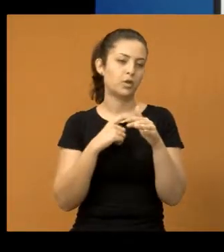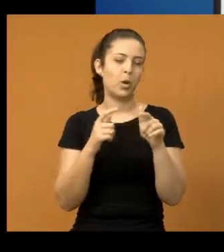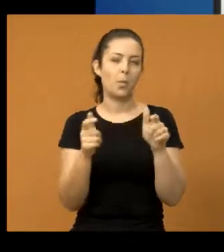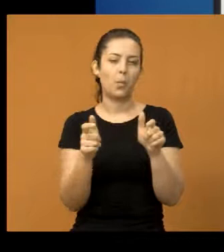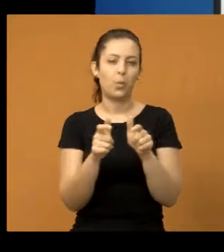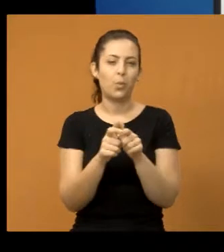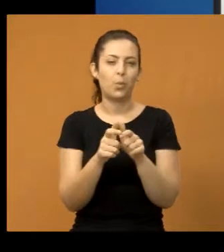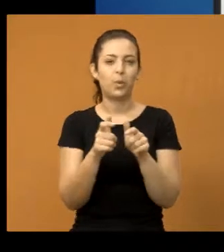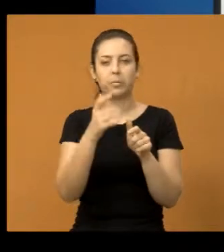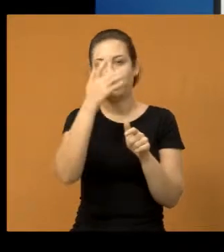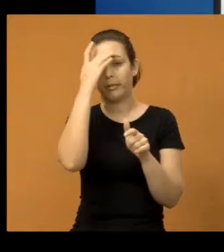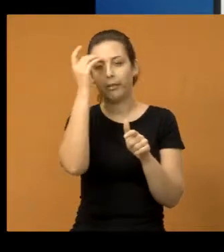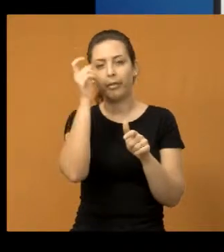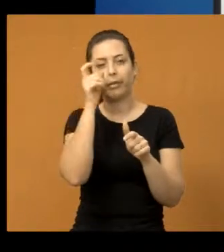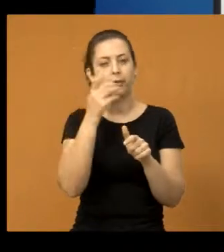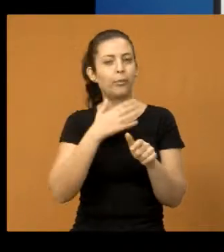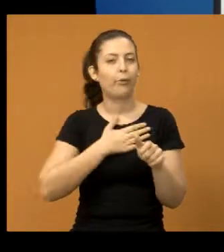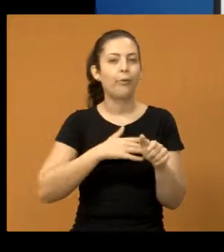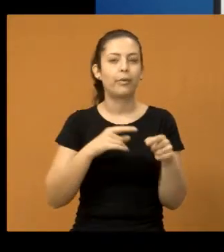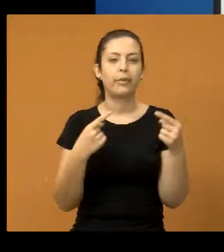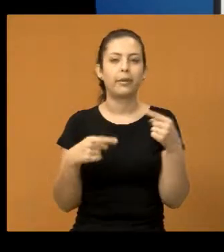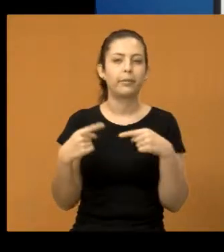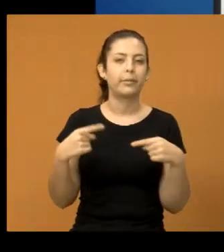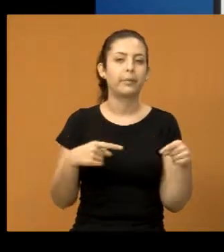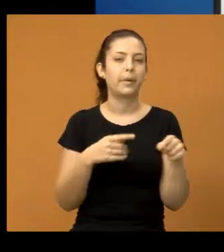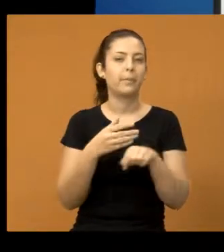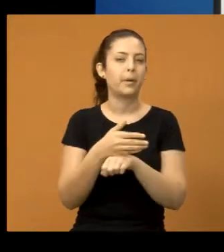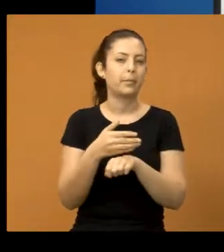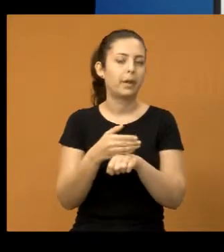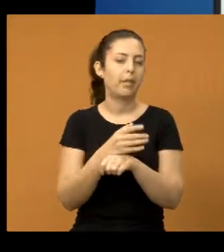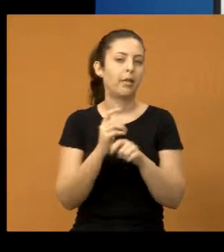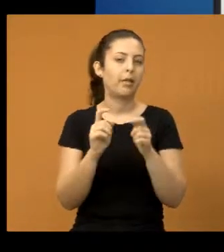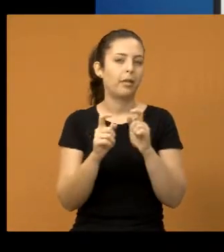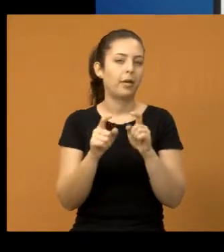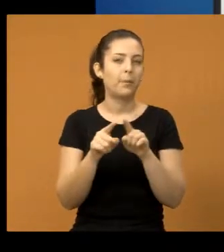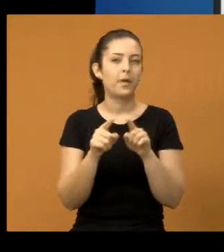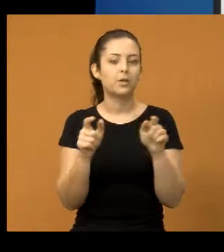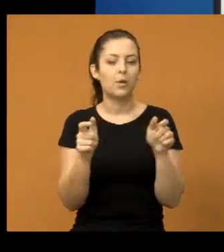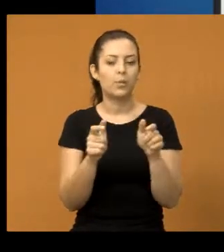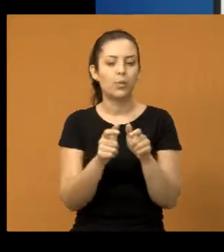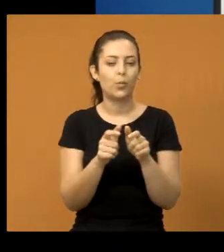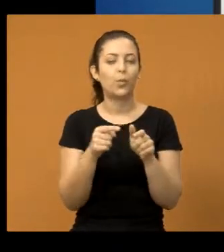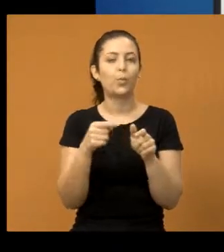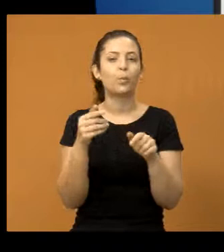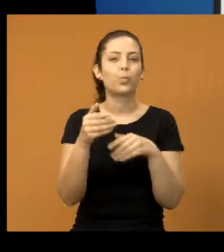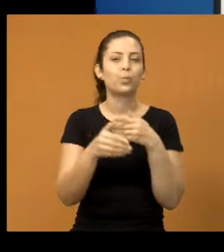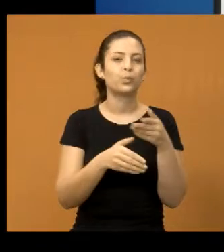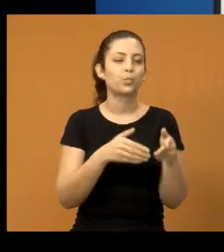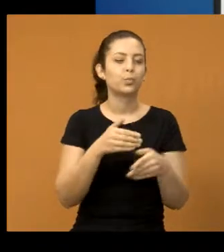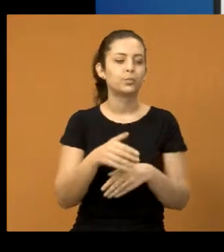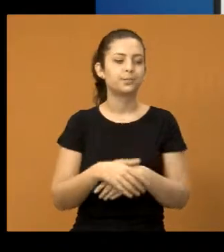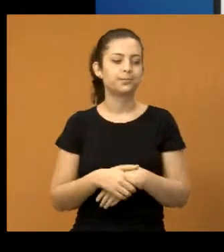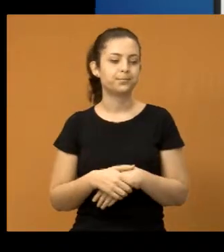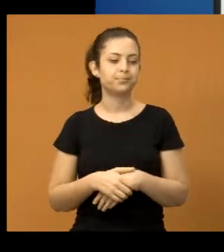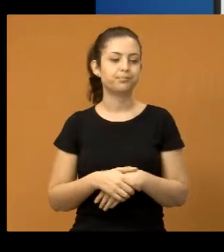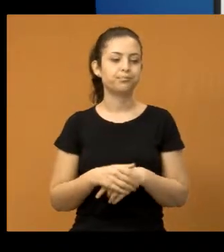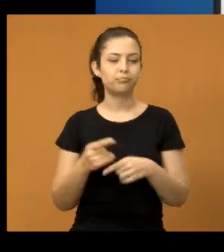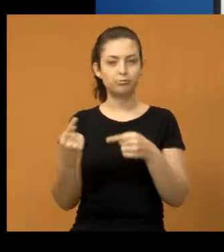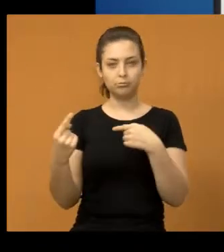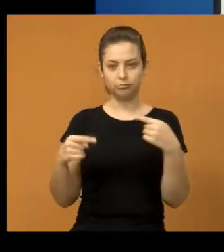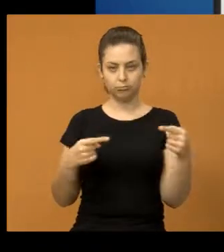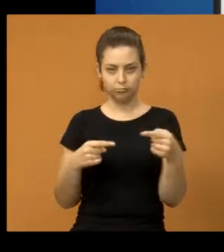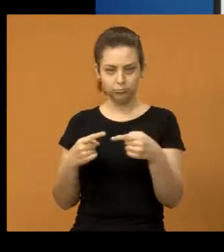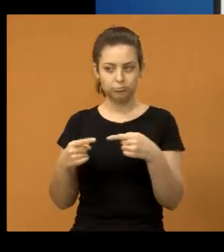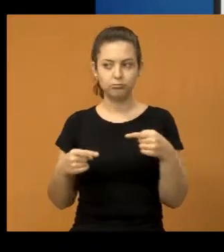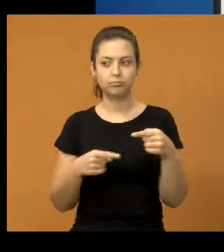porque a gente sabe que as pessoas não gostam mesmo, da verdade, de participar de reunião, mas as poucas pessoas que estiveram ali, o próprio Odilo estava